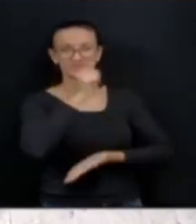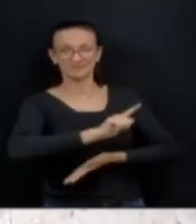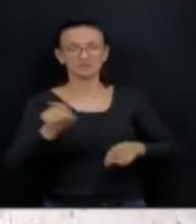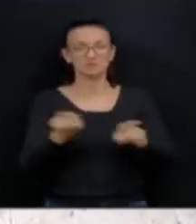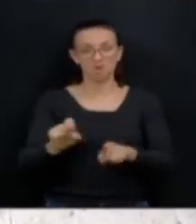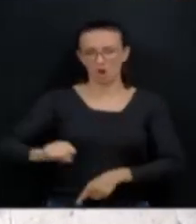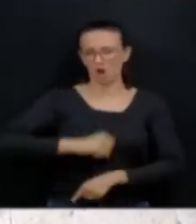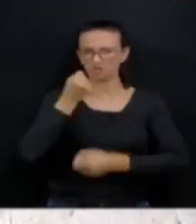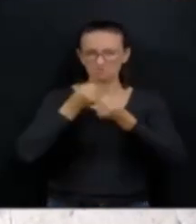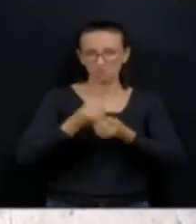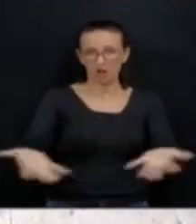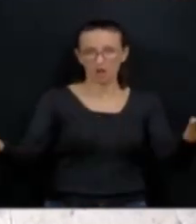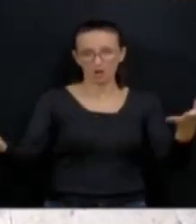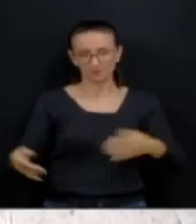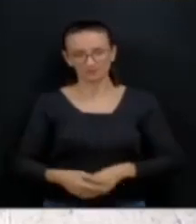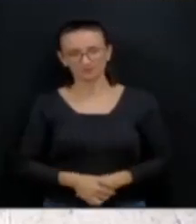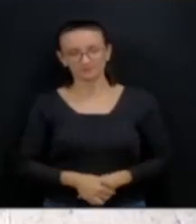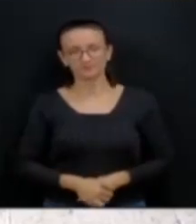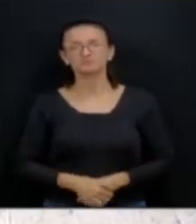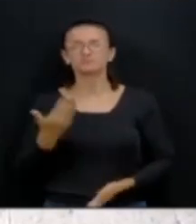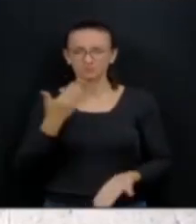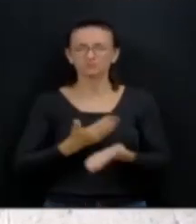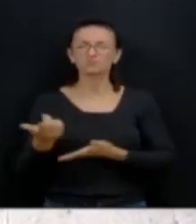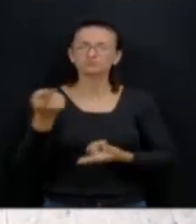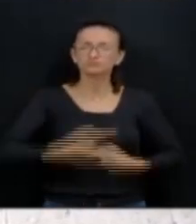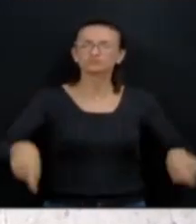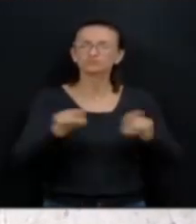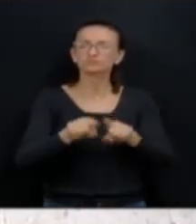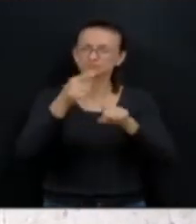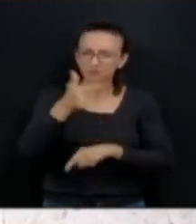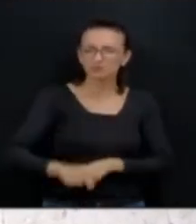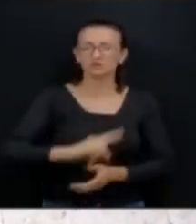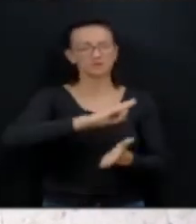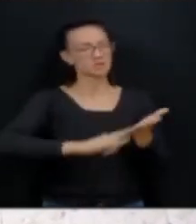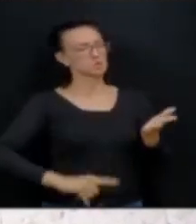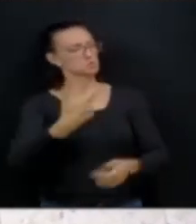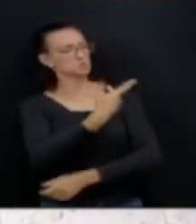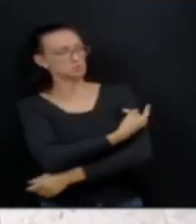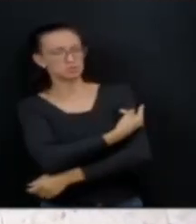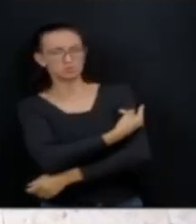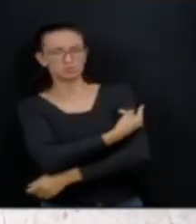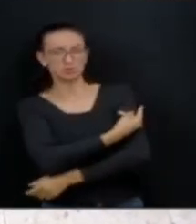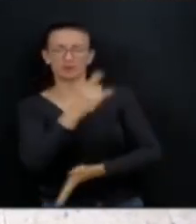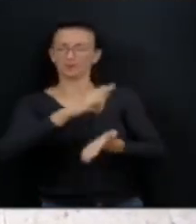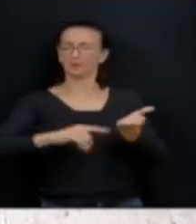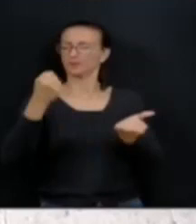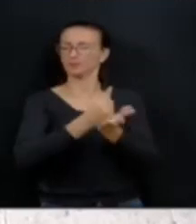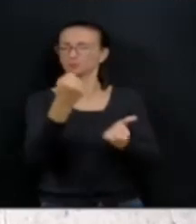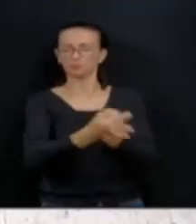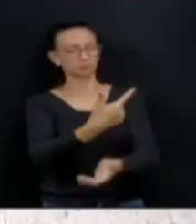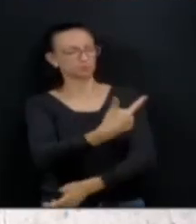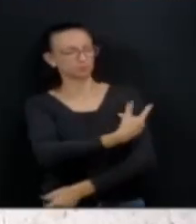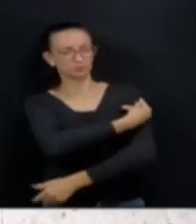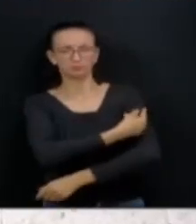Vamos ressuscitar a polêmica do comprovante de vacinação, ou melhor, do passaporte sanitário,